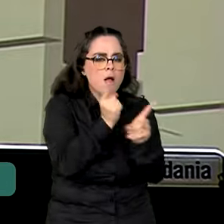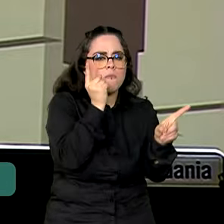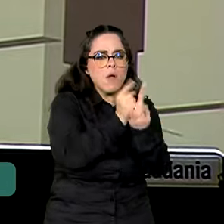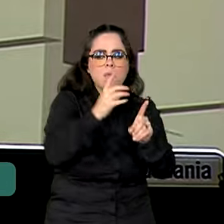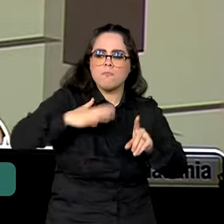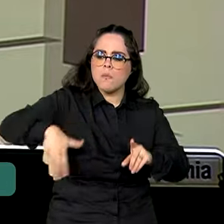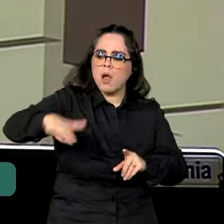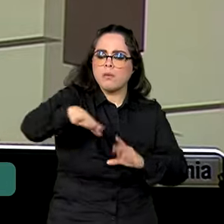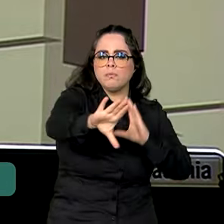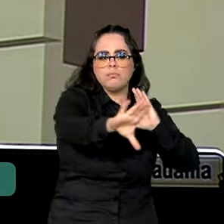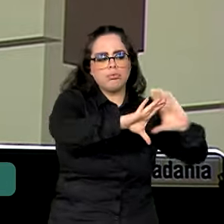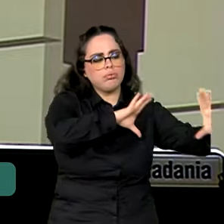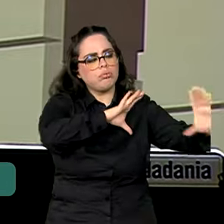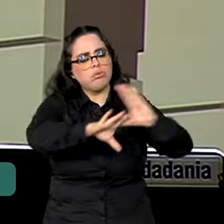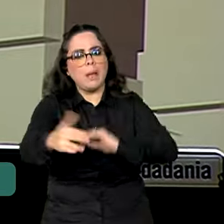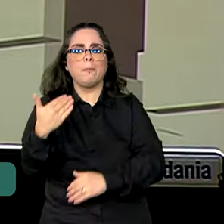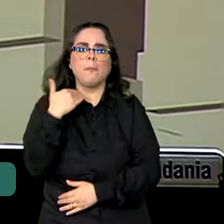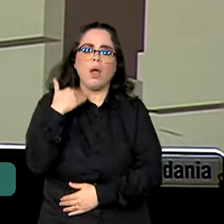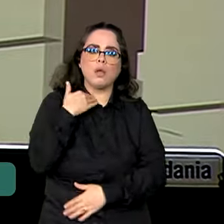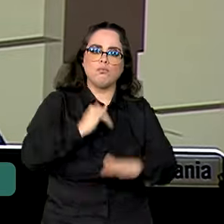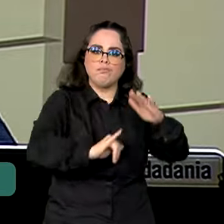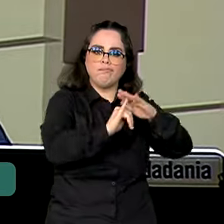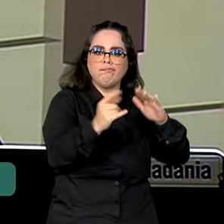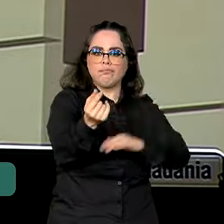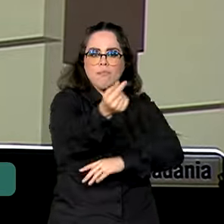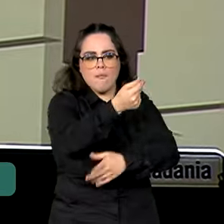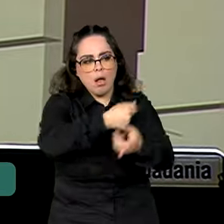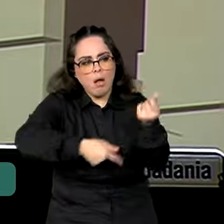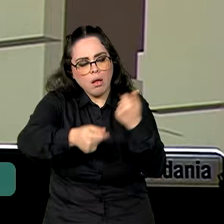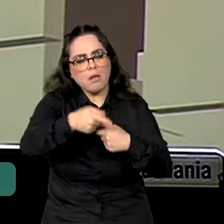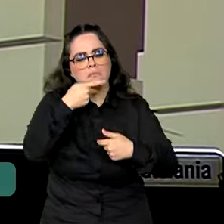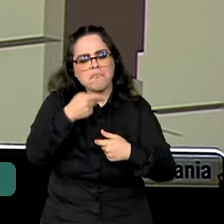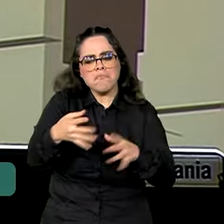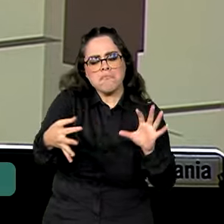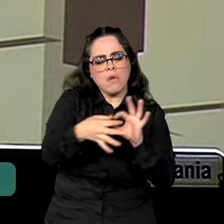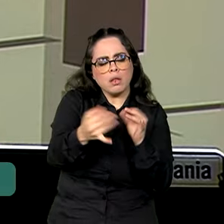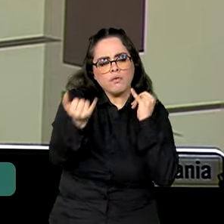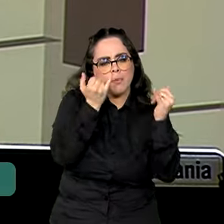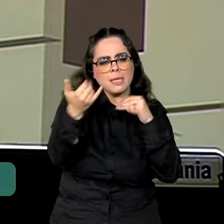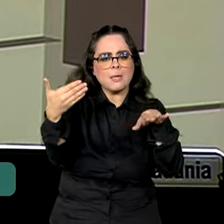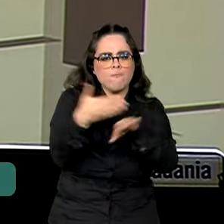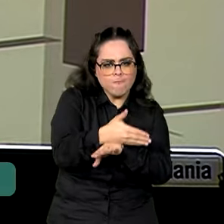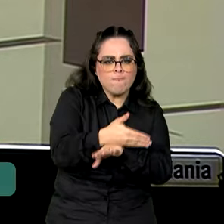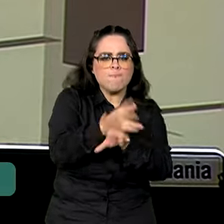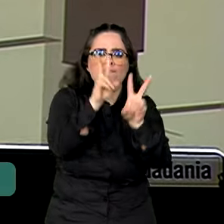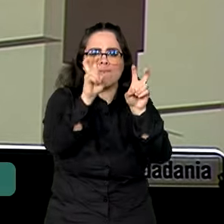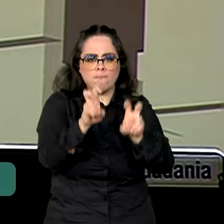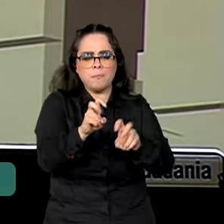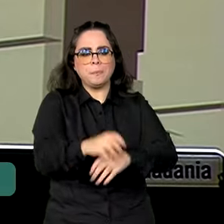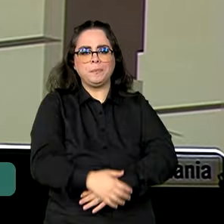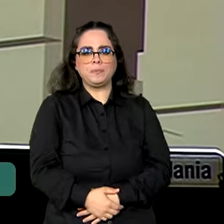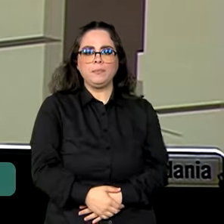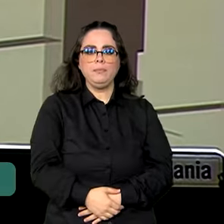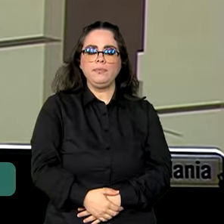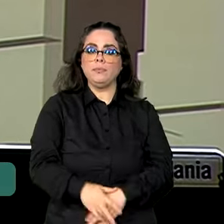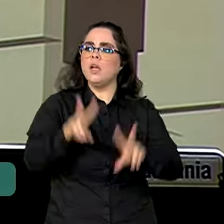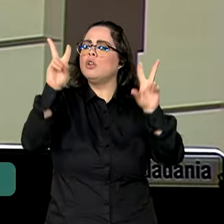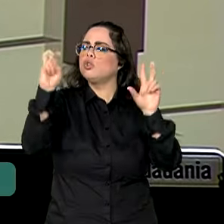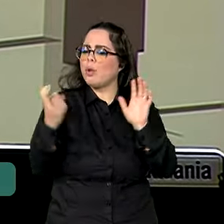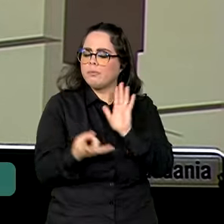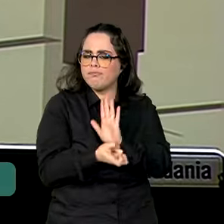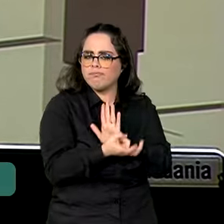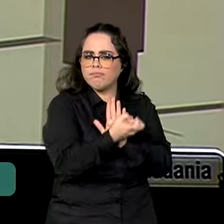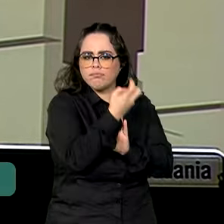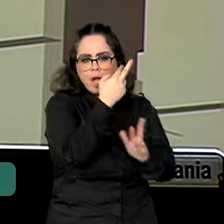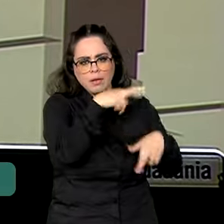diversos bancos e instituições financeiras que podiam ter dados e acesso à informação sobre isso. Sobre a reforma tributária,